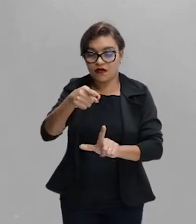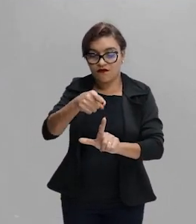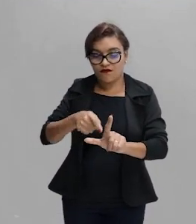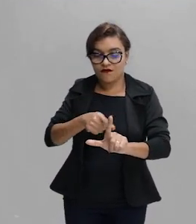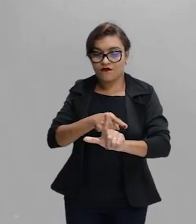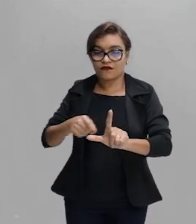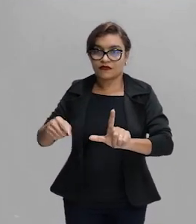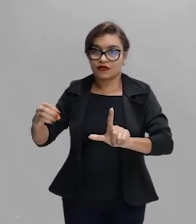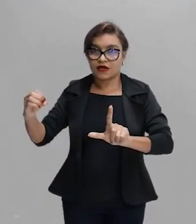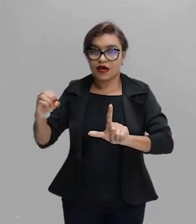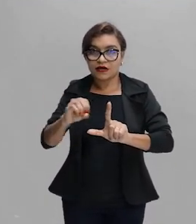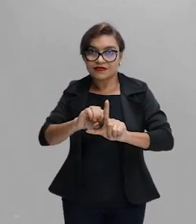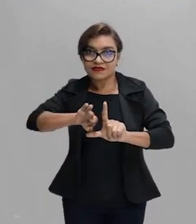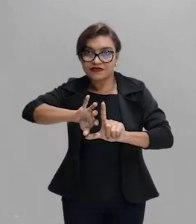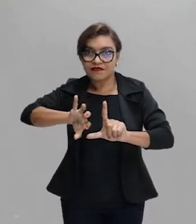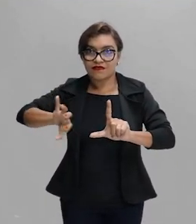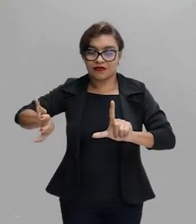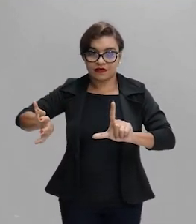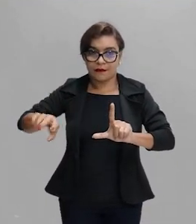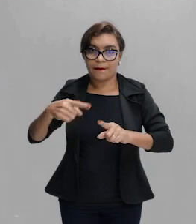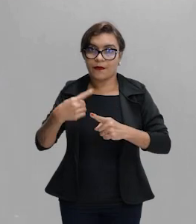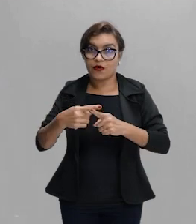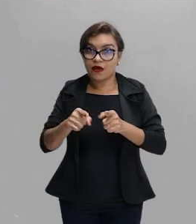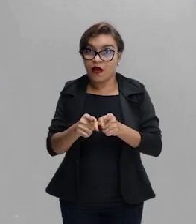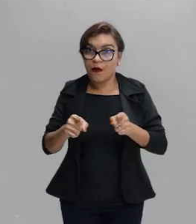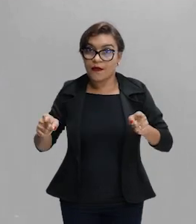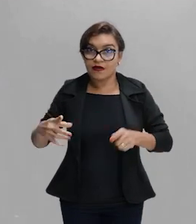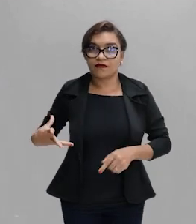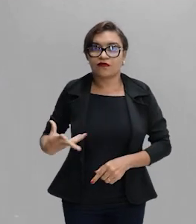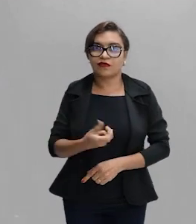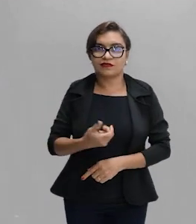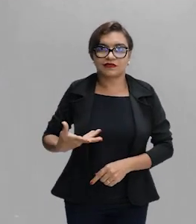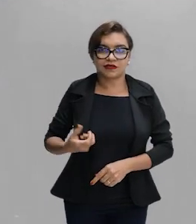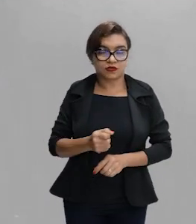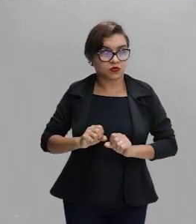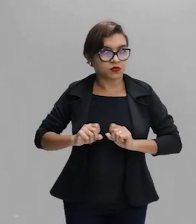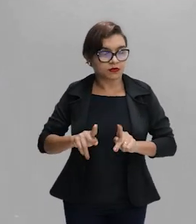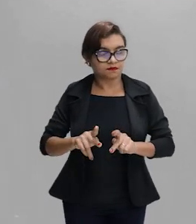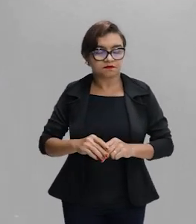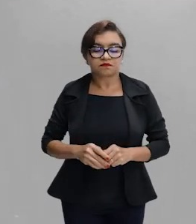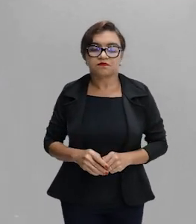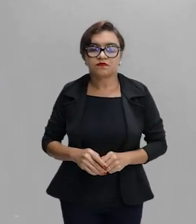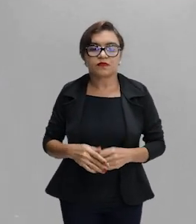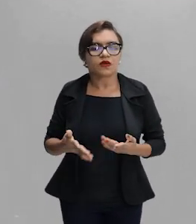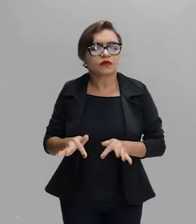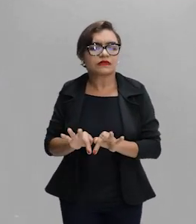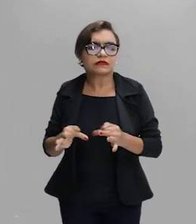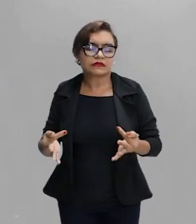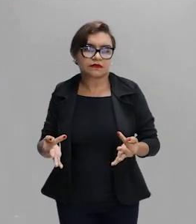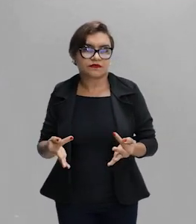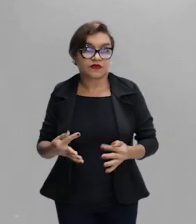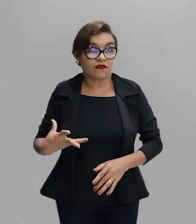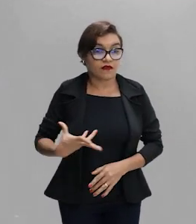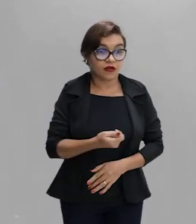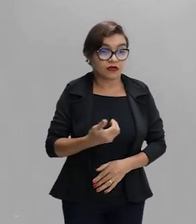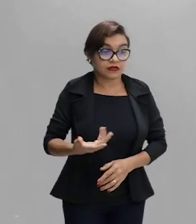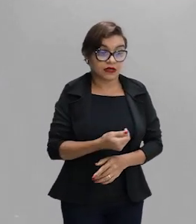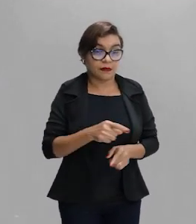Então, vai ocasionar um afastamento porque vai ter um aumento da velocidade. Certo? Então, bem simples. Onde a velocidade é maior,